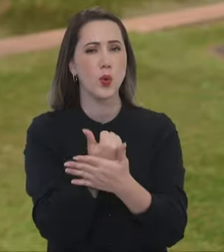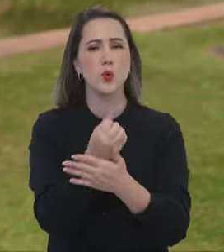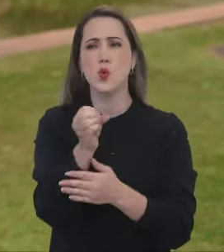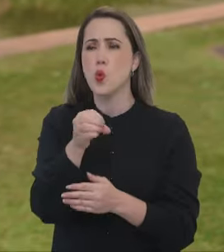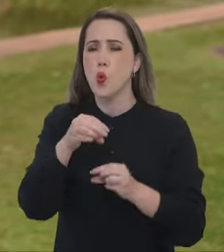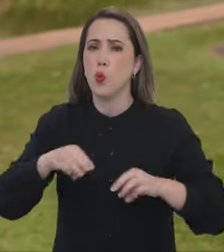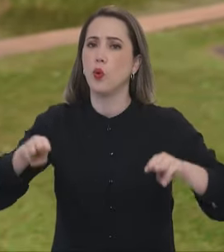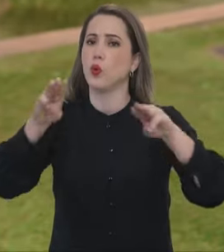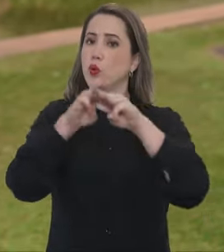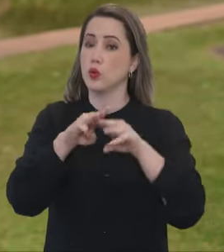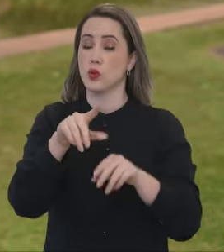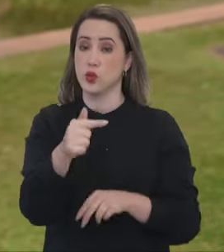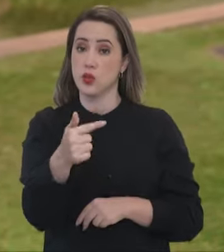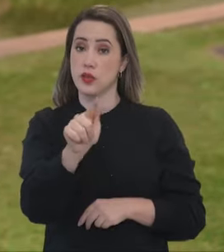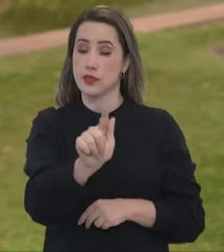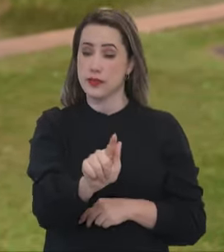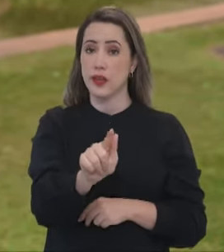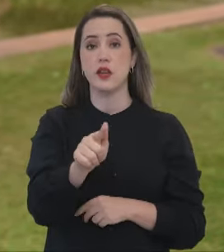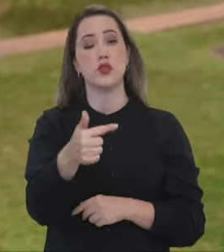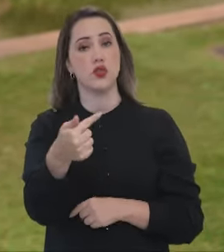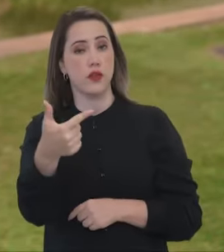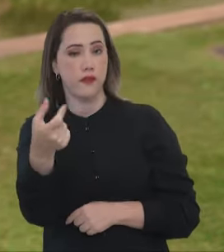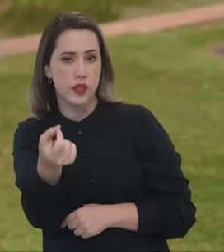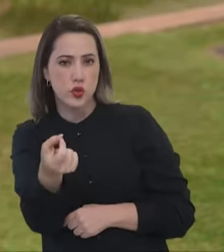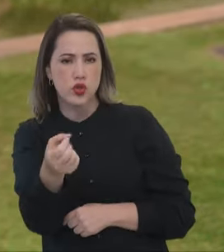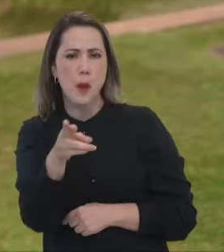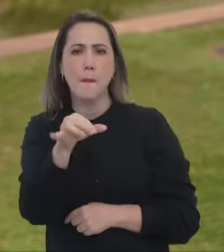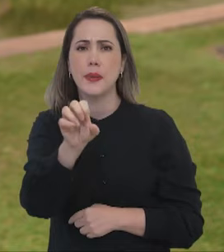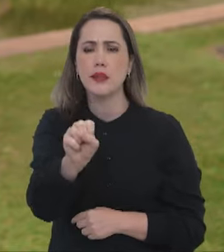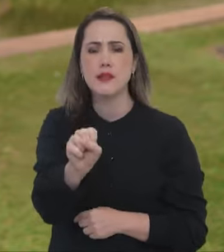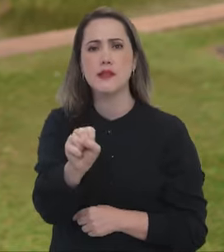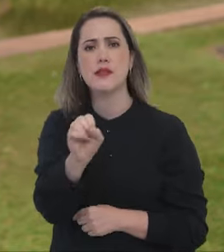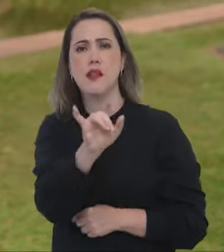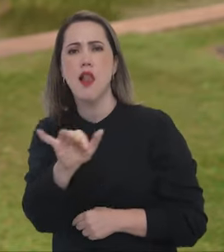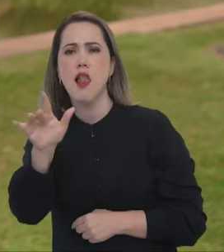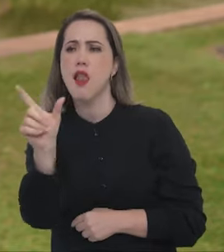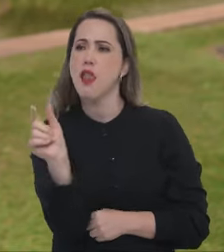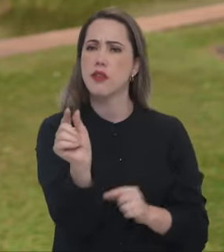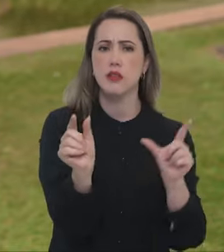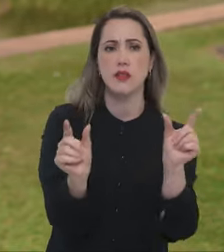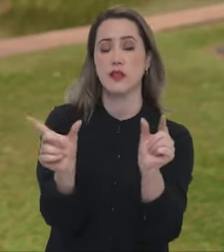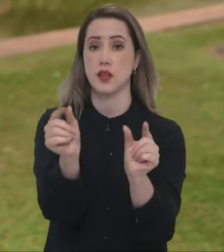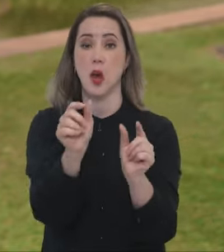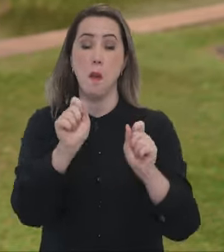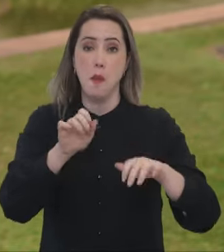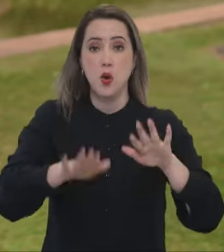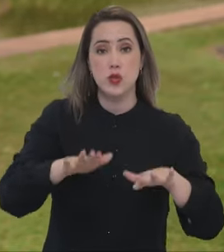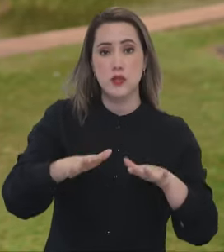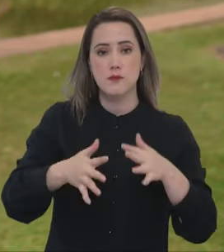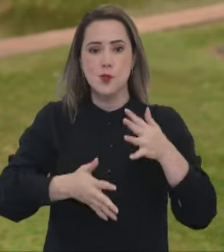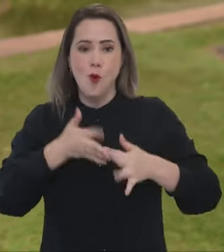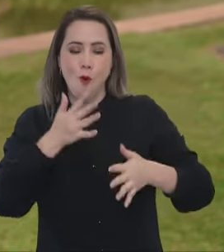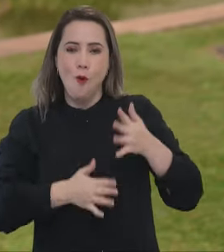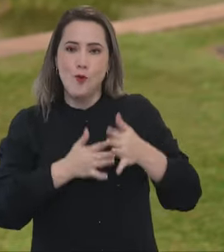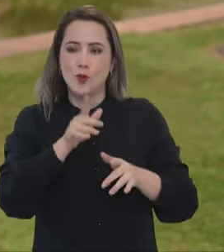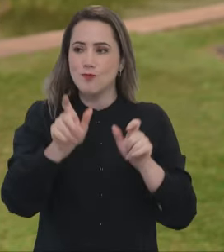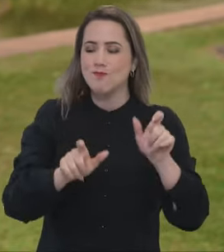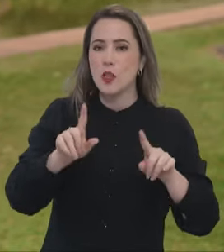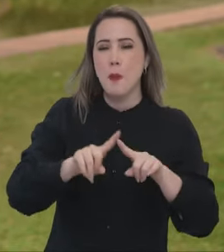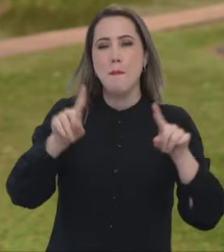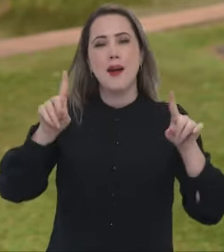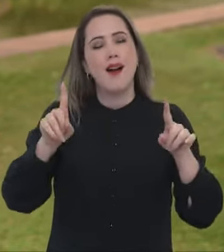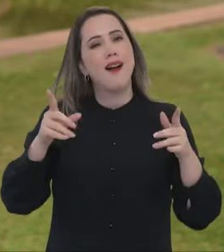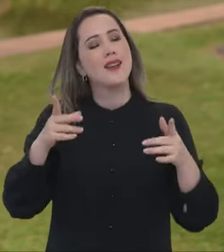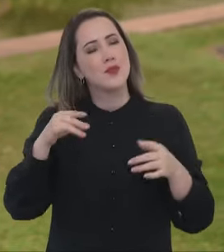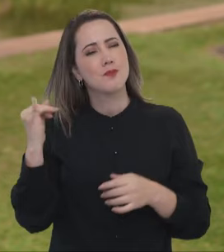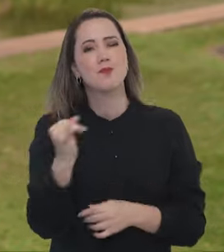Mercosul, ONU, G7, G20, BRICS, são siglas, letrinhas, que podem até confundir um pouco as pessoas,